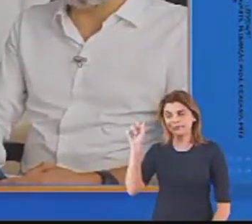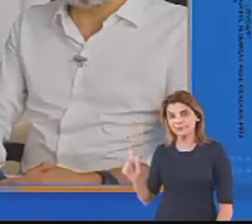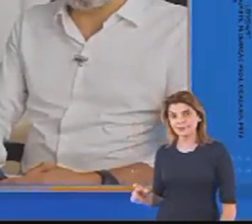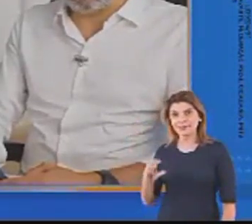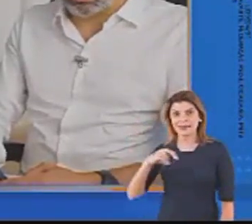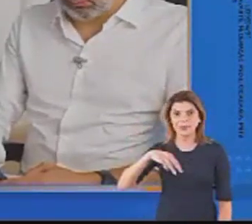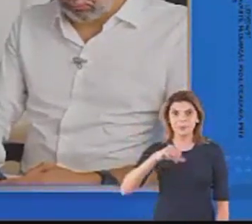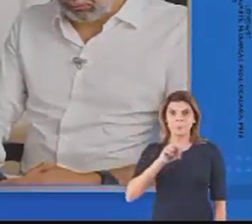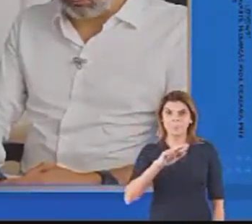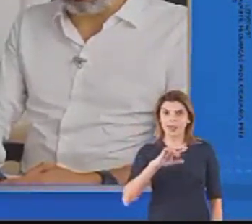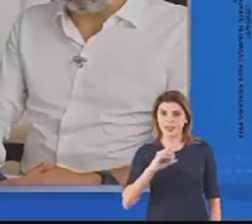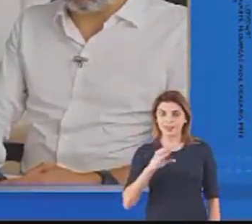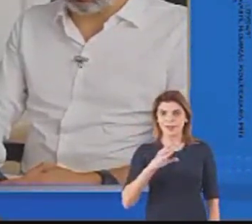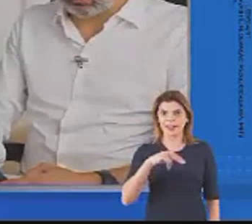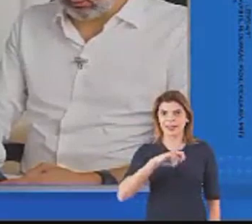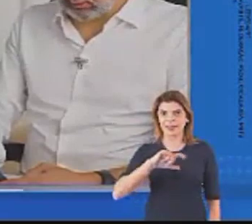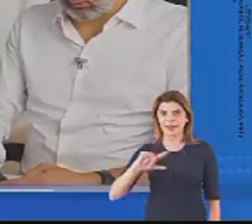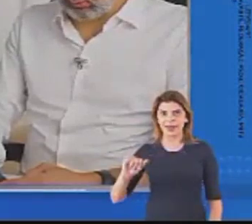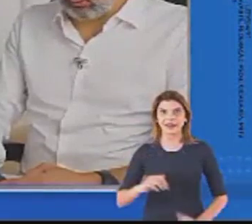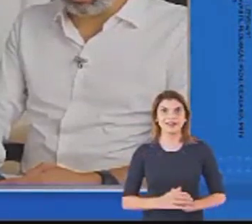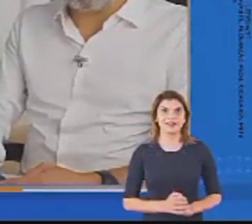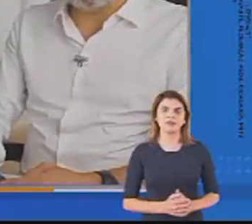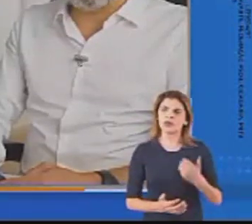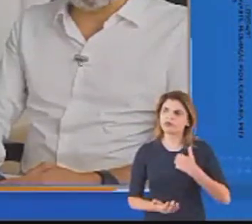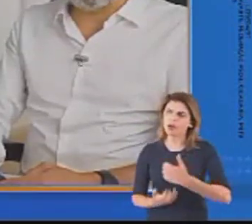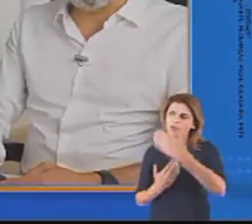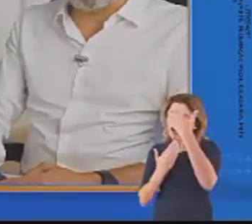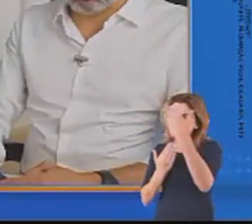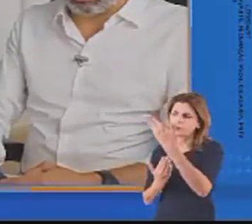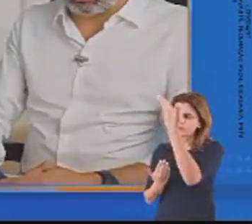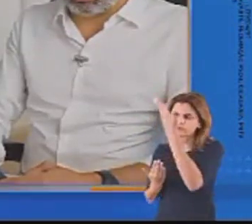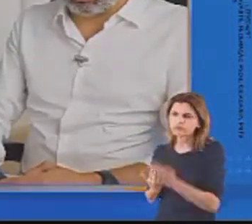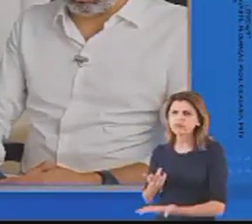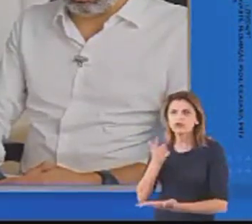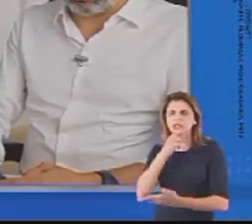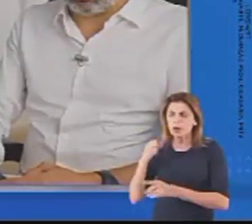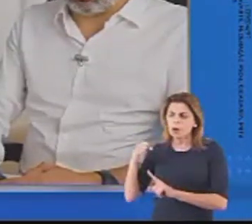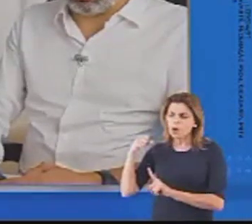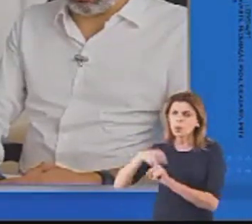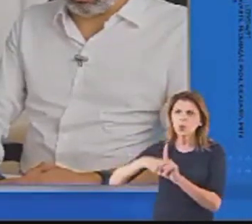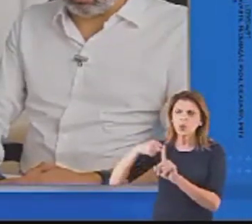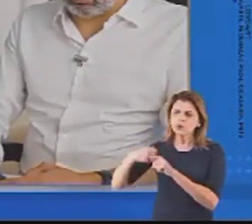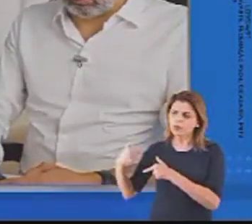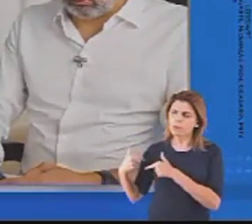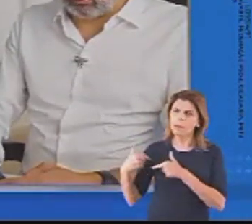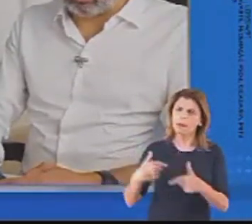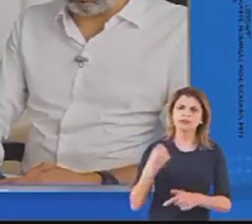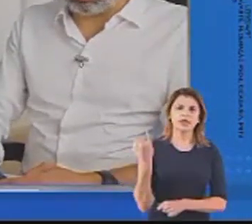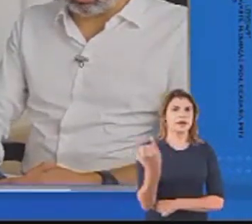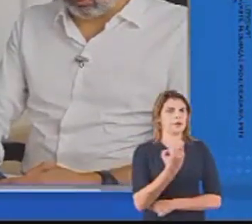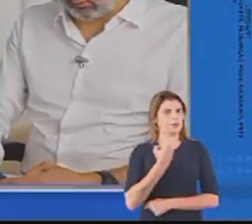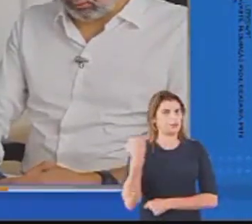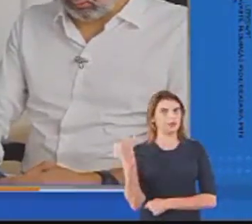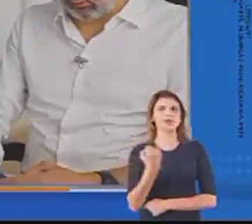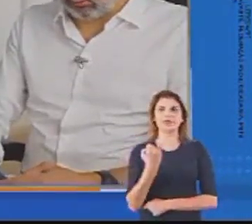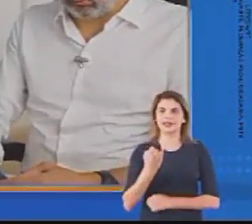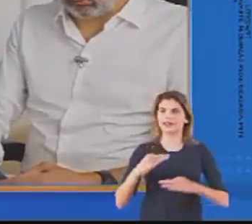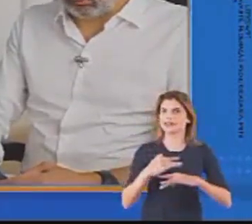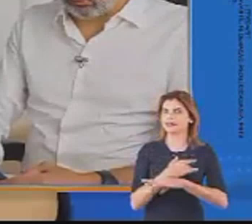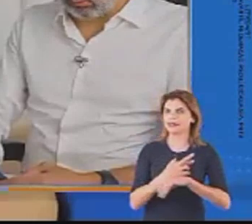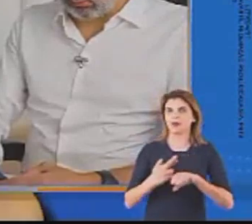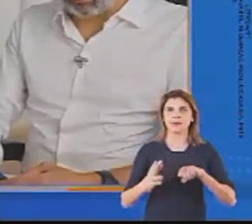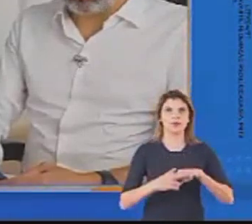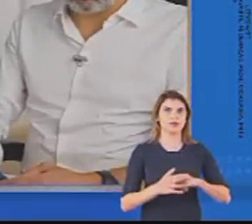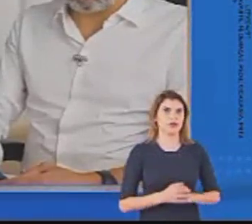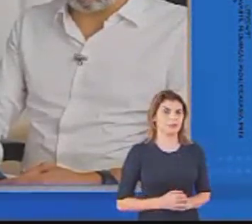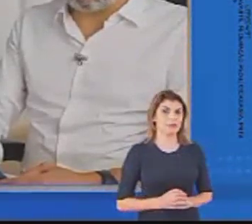Canela. E o Canela, quero te agradecer porque você tem sido de grande importância no crescimento da cidade de Alco Roxo.